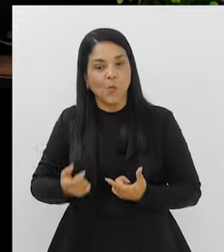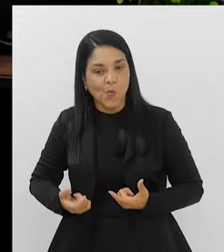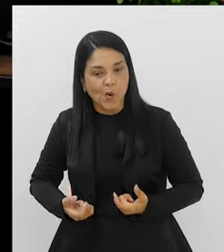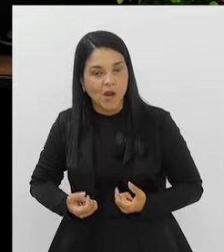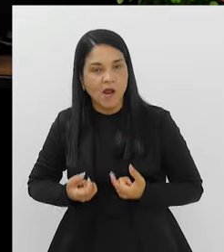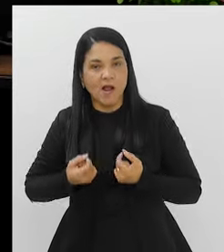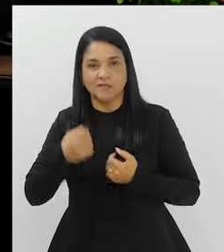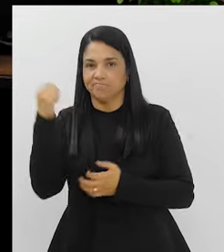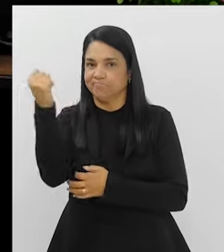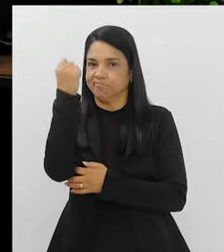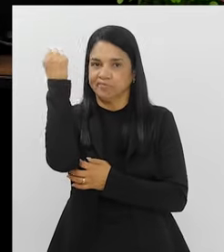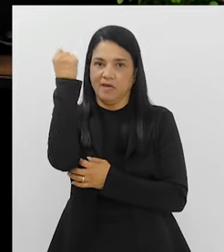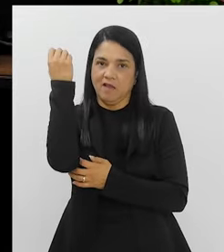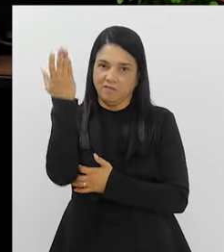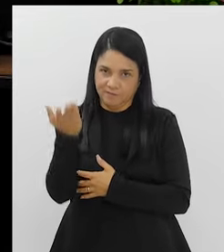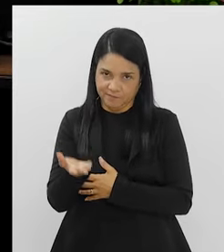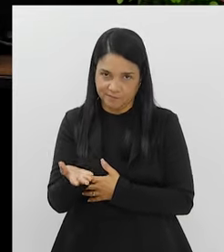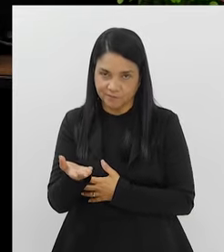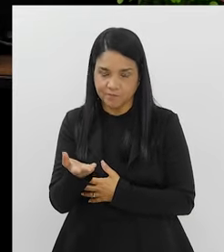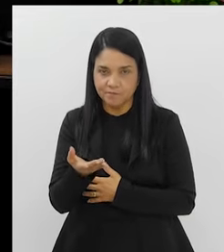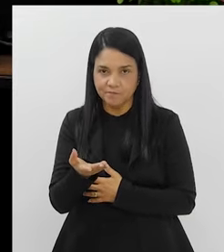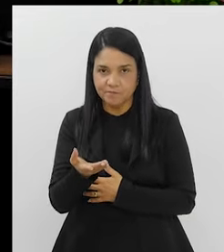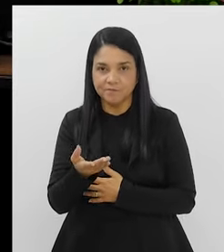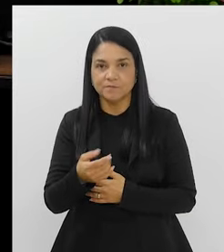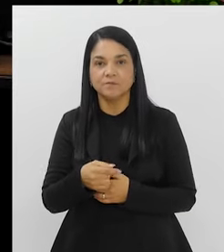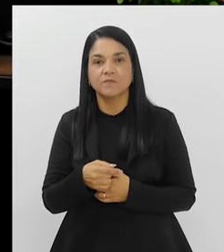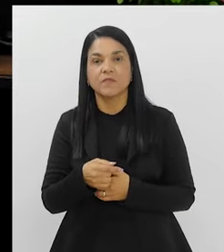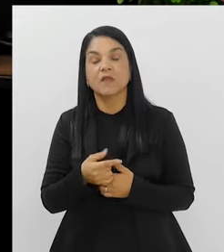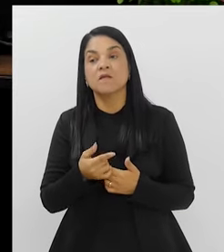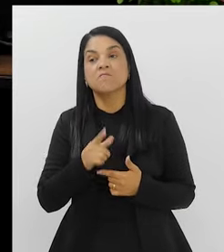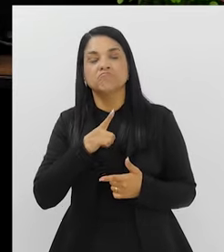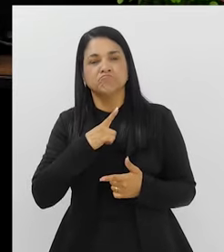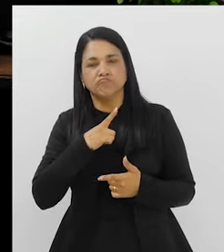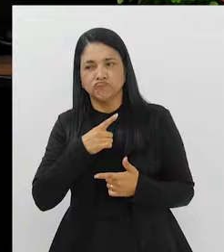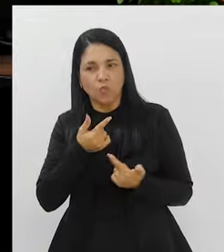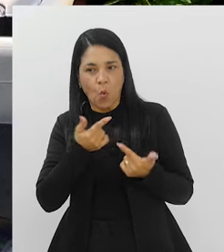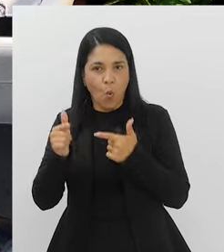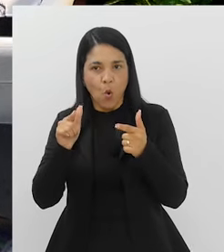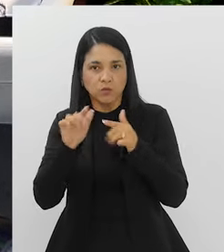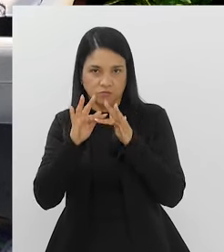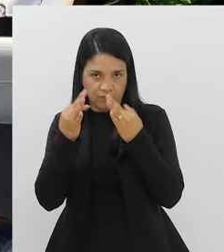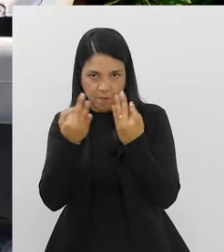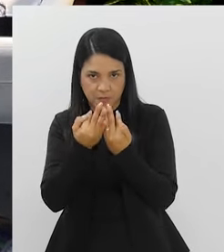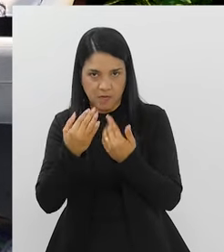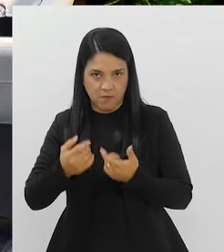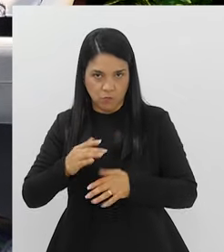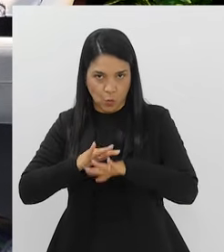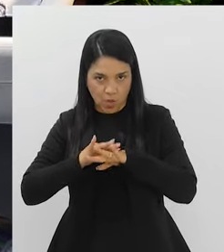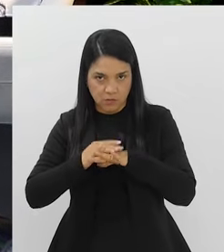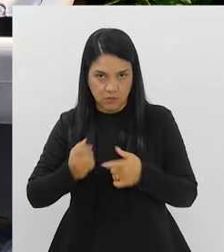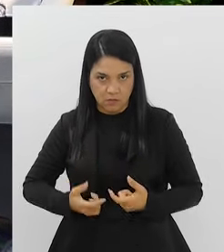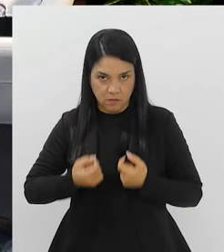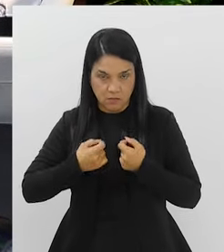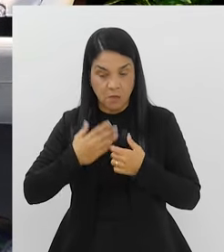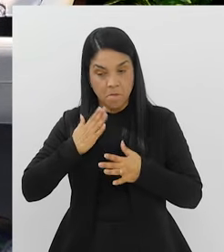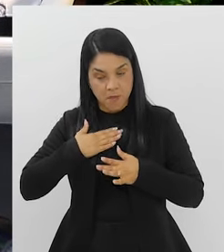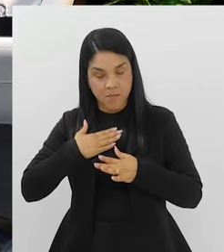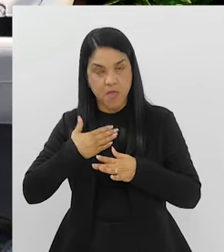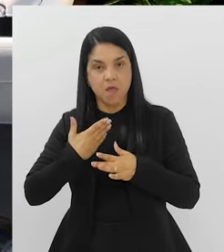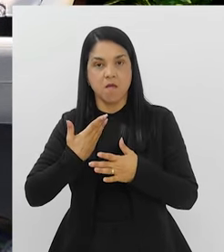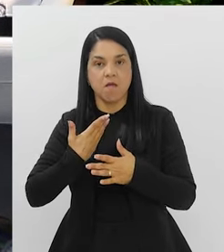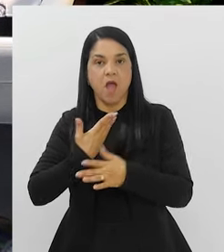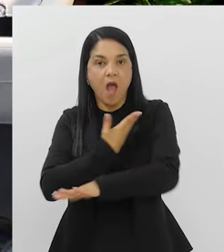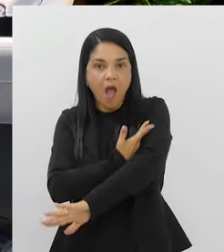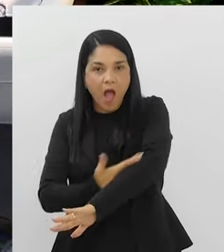pegue um câncer já lá na frente. Mesmo não tendo outros casos na família, o meu modo de vida